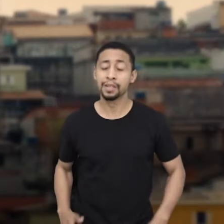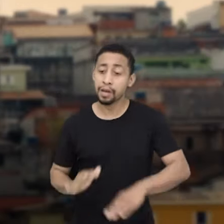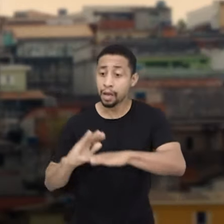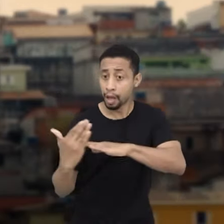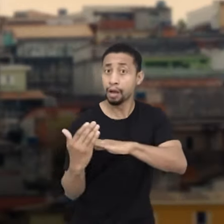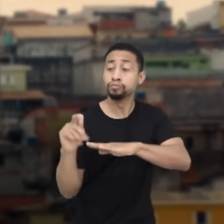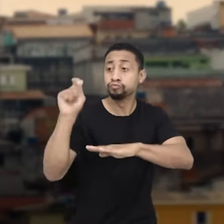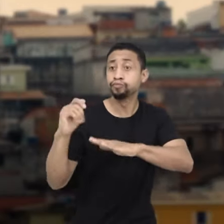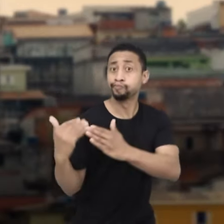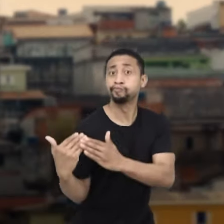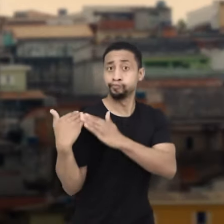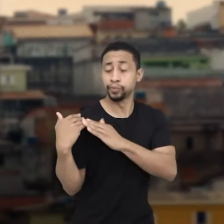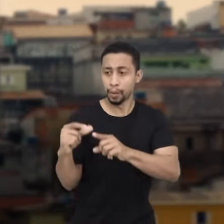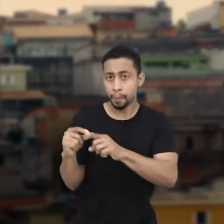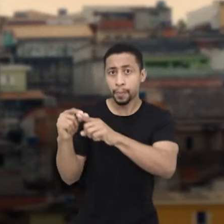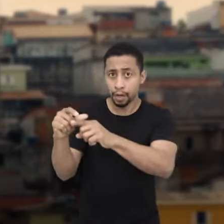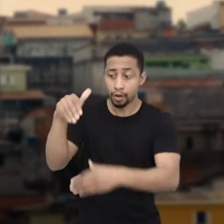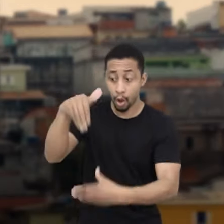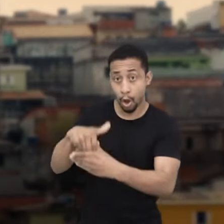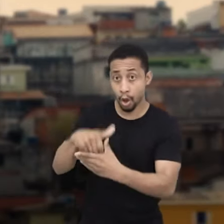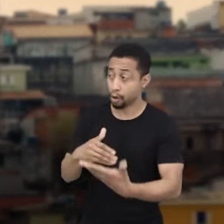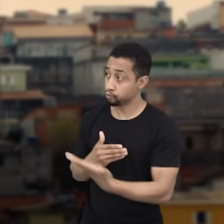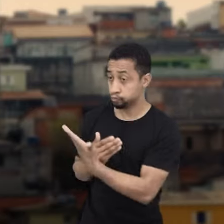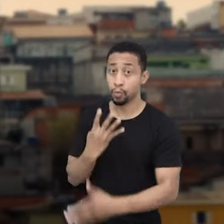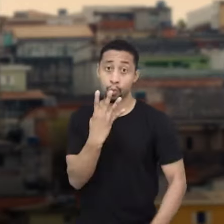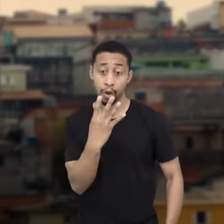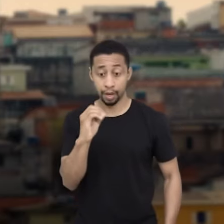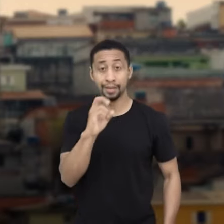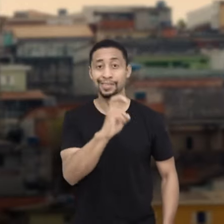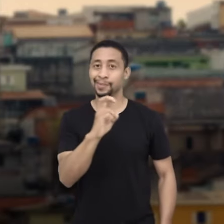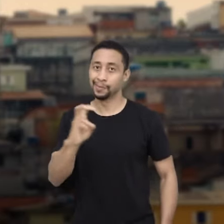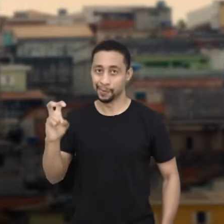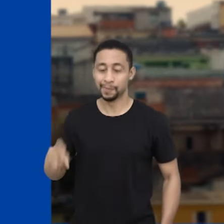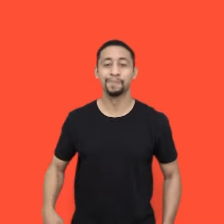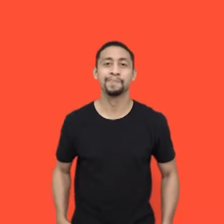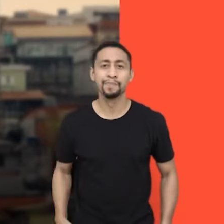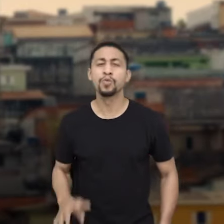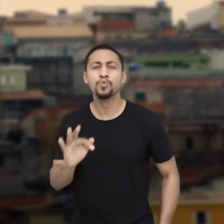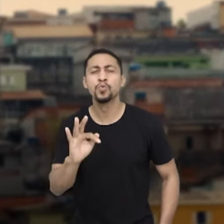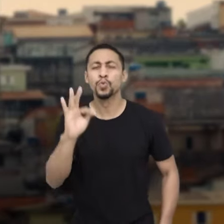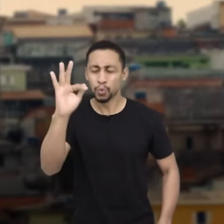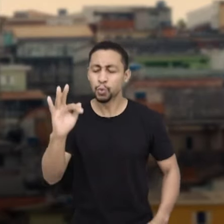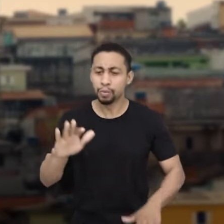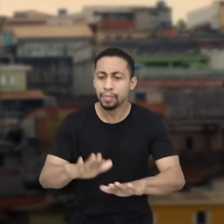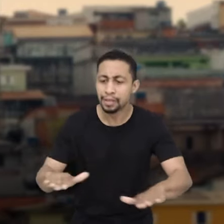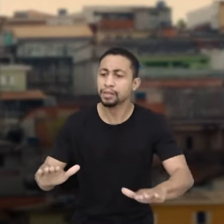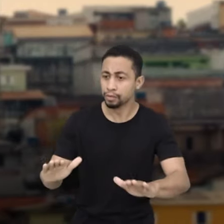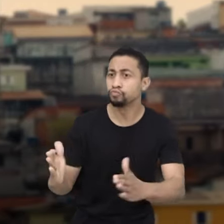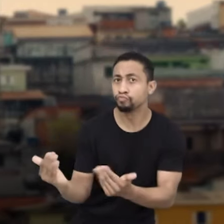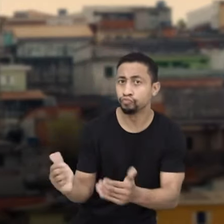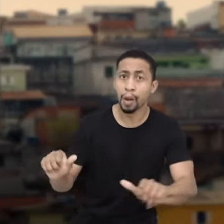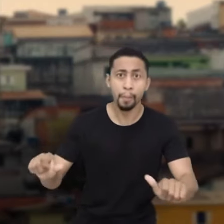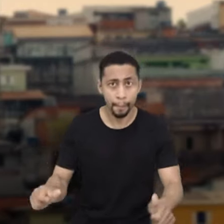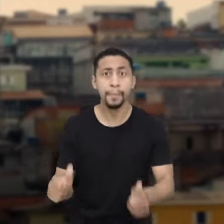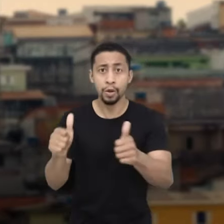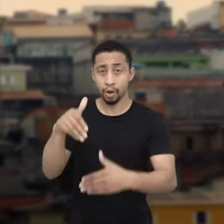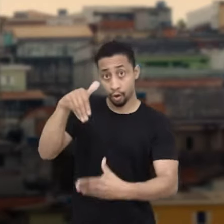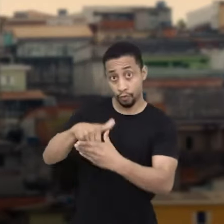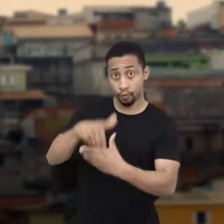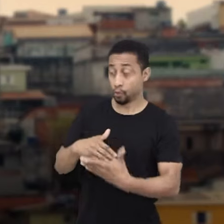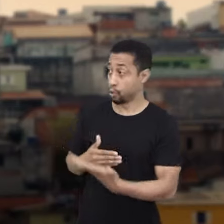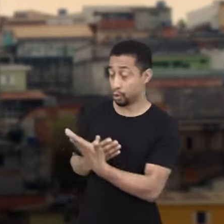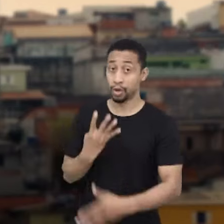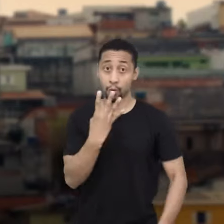Ver as associações de bairro na periferia. Vote André Iê, 40, 555. Por um futuro melhor para crianças e jovens, vote